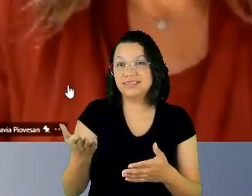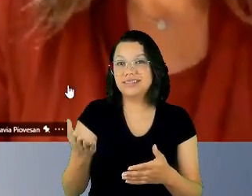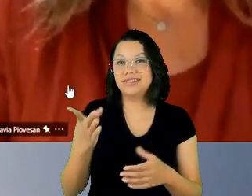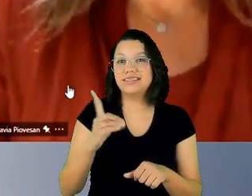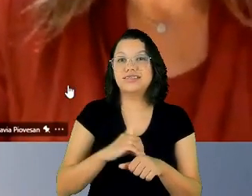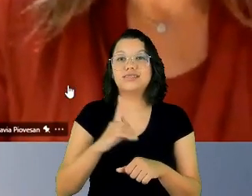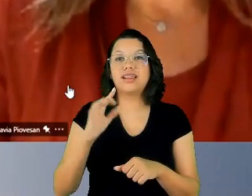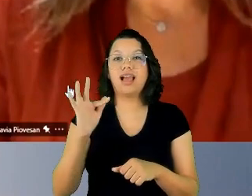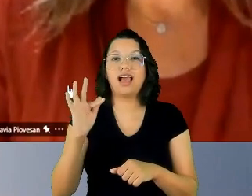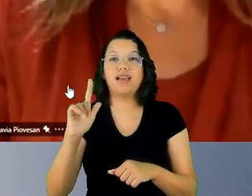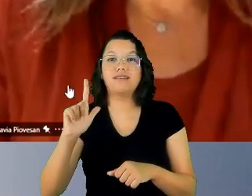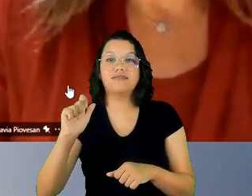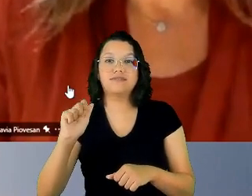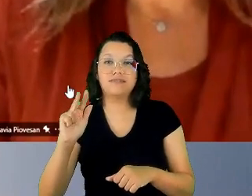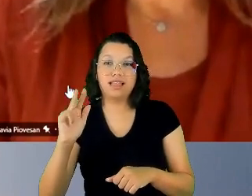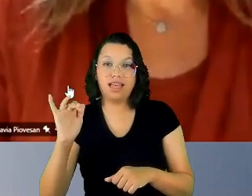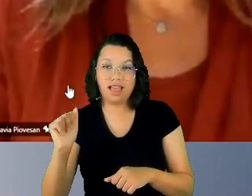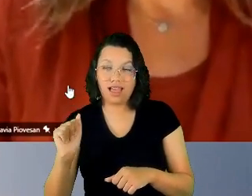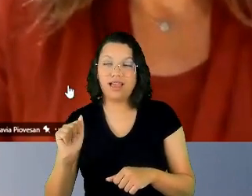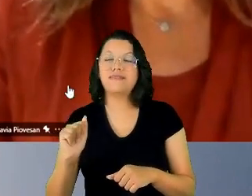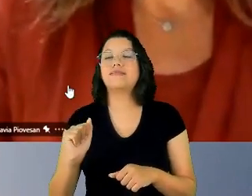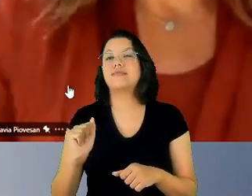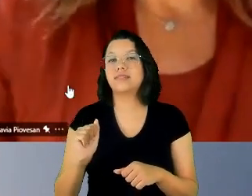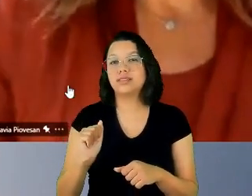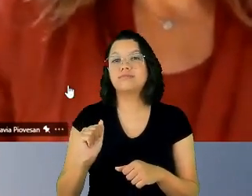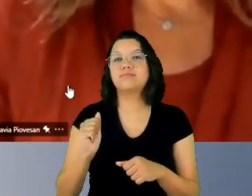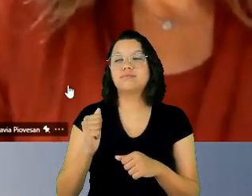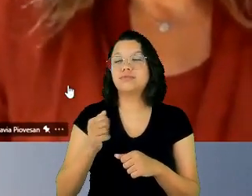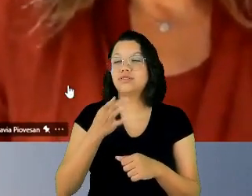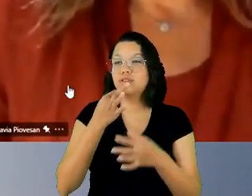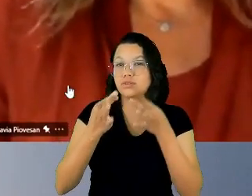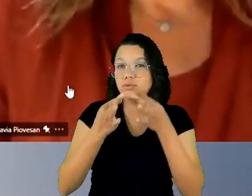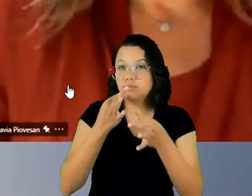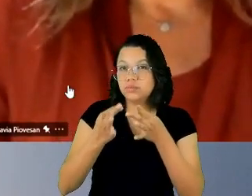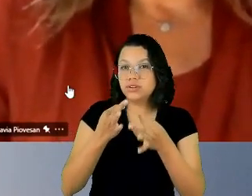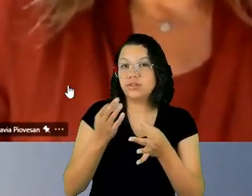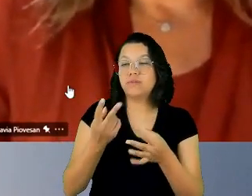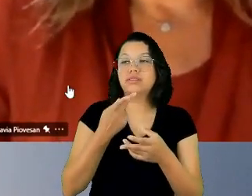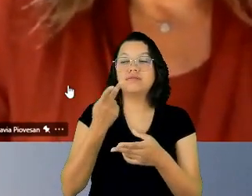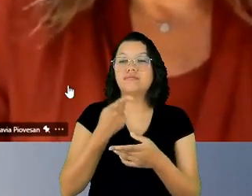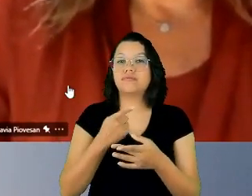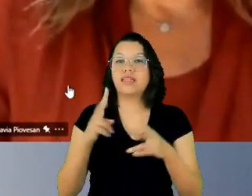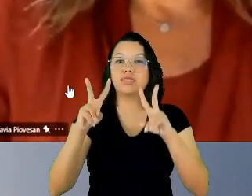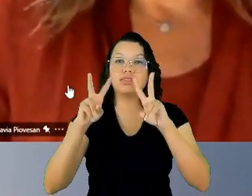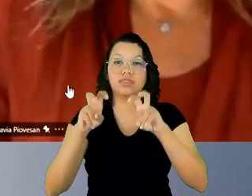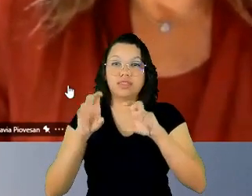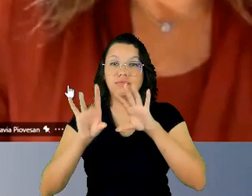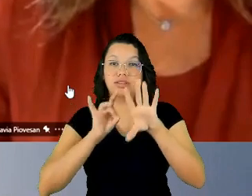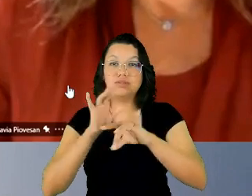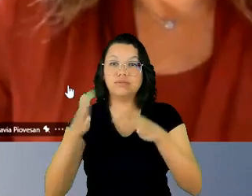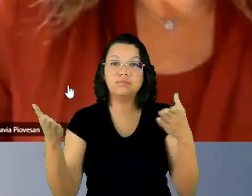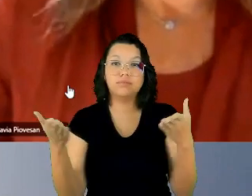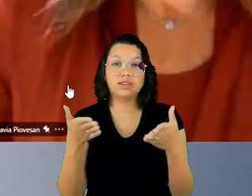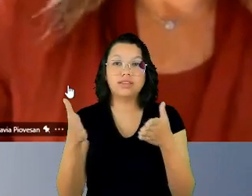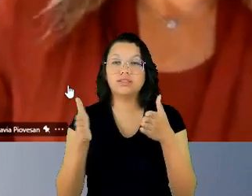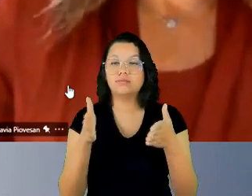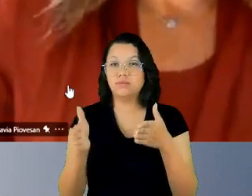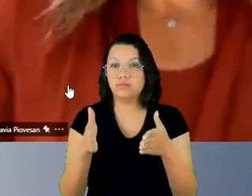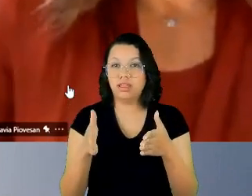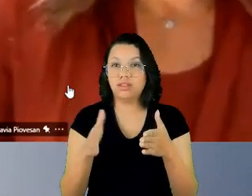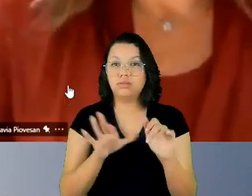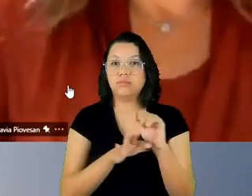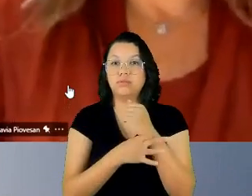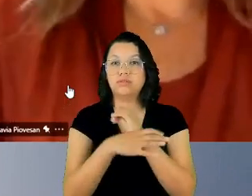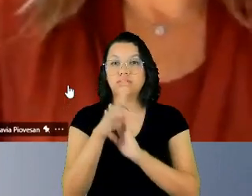suas considerações a respeito do tema que escolheu para esse momento. proteção dos direitos humanos das mulheres no